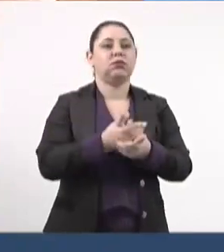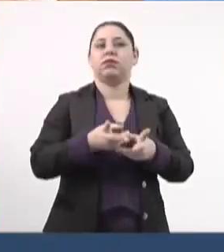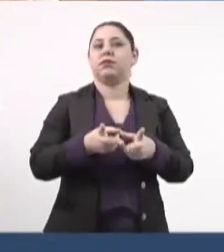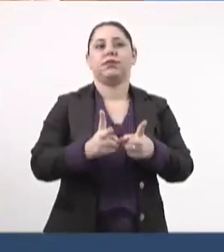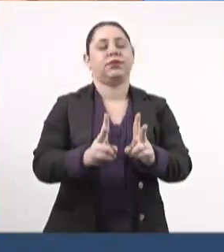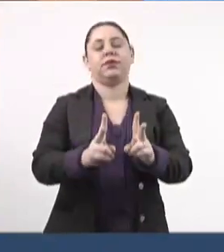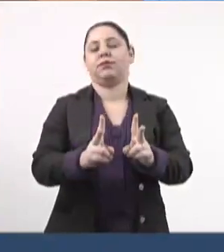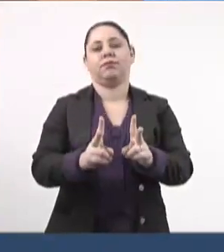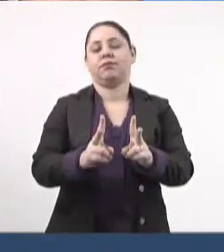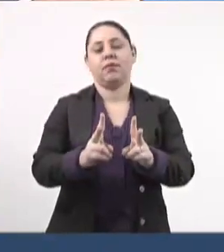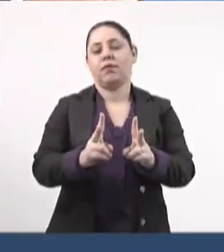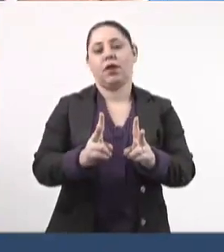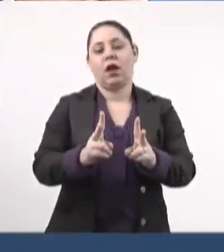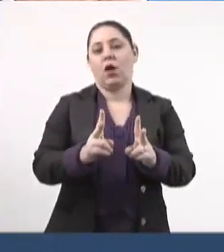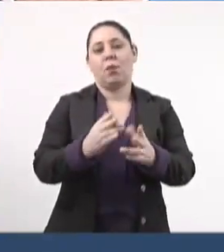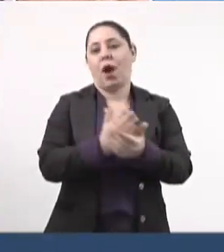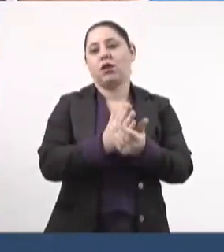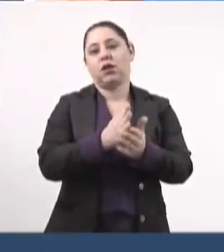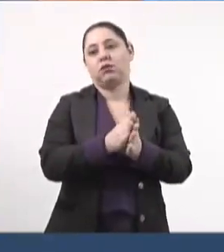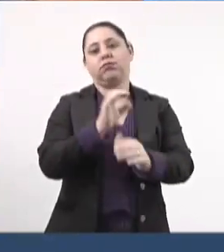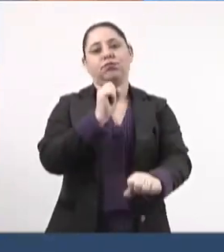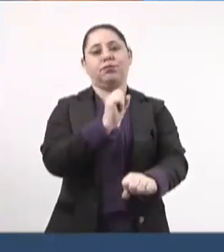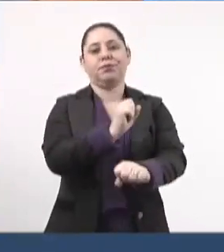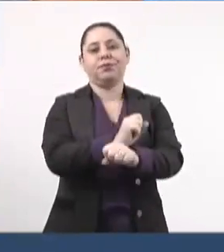seguia, não ia adiante.